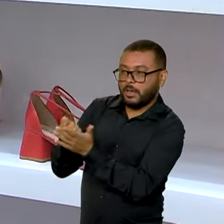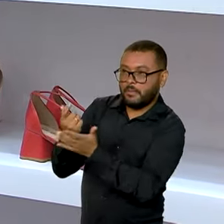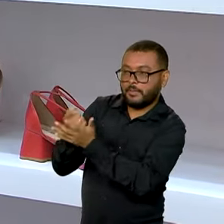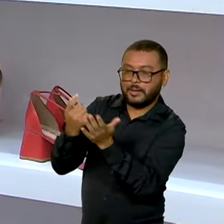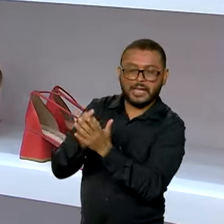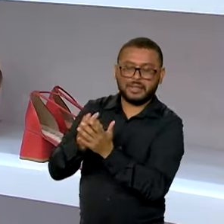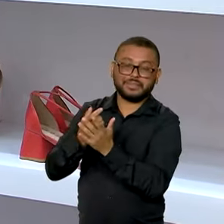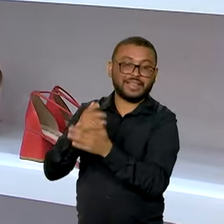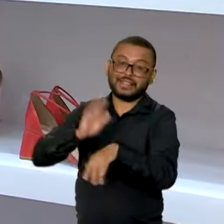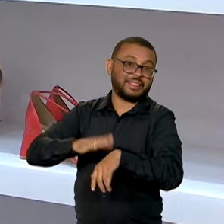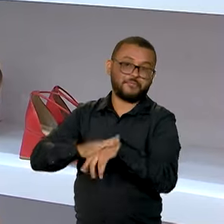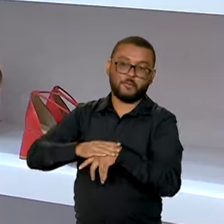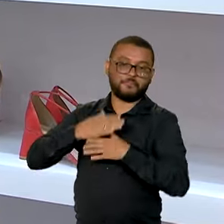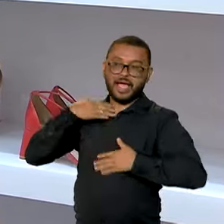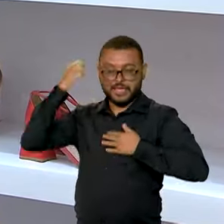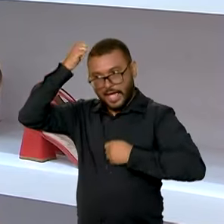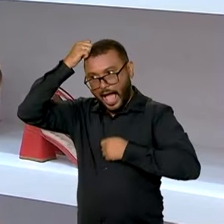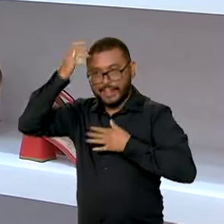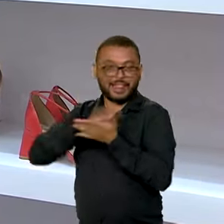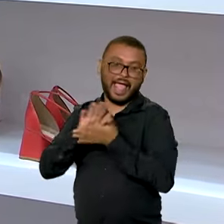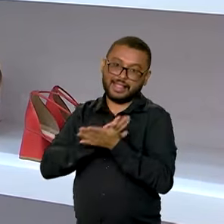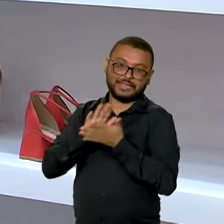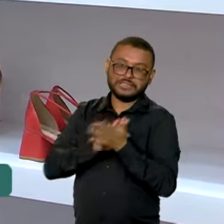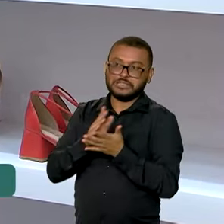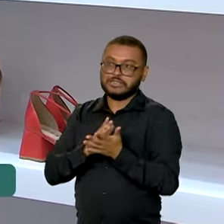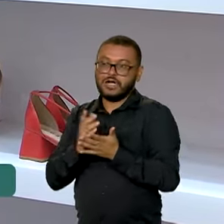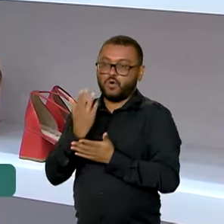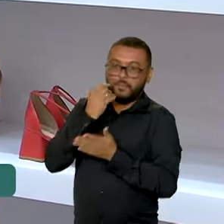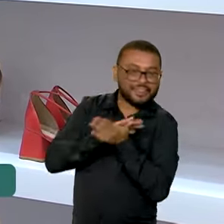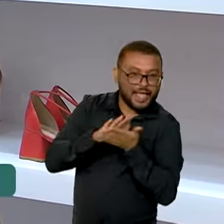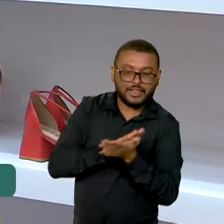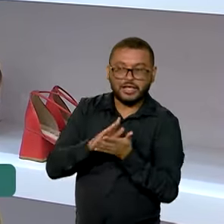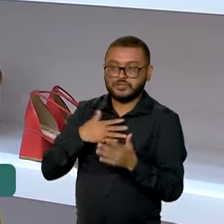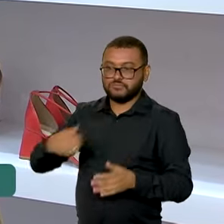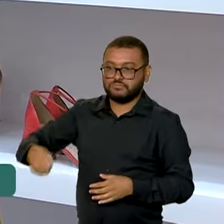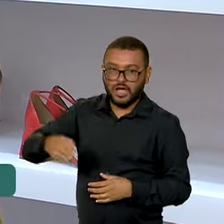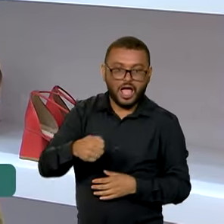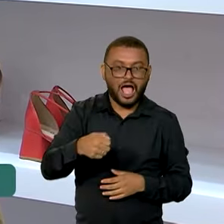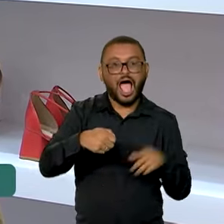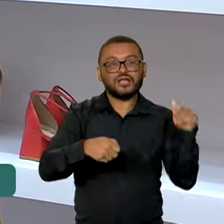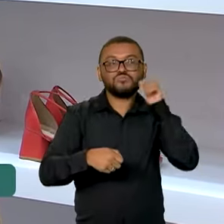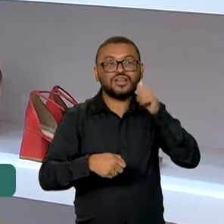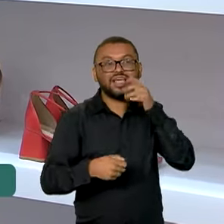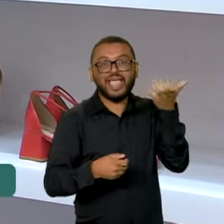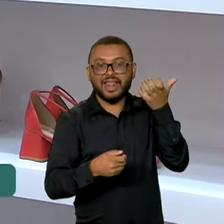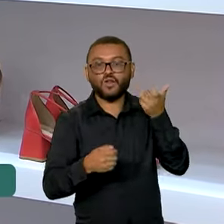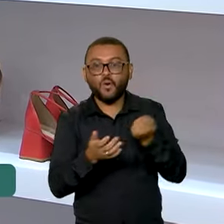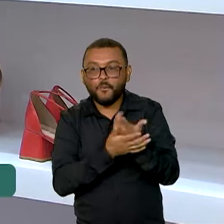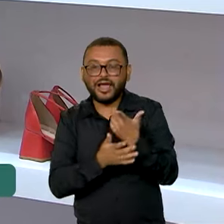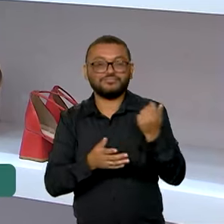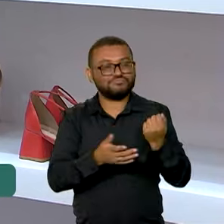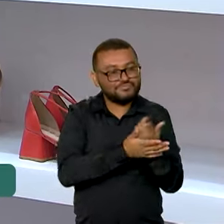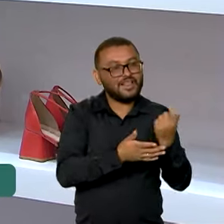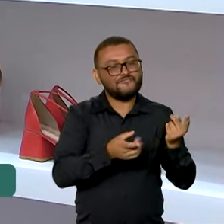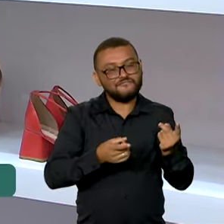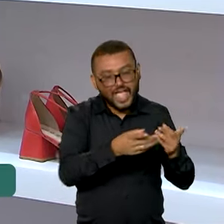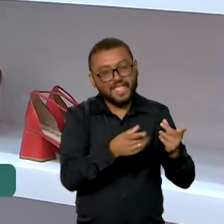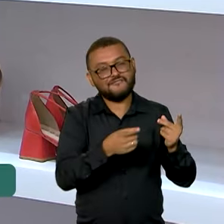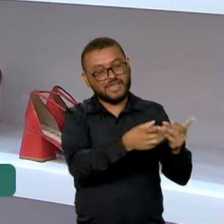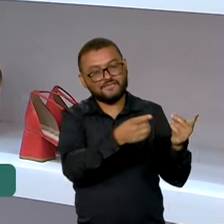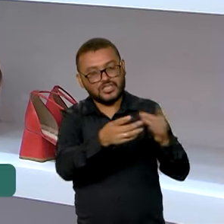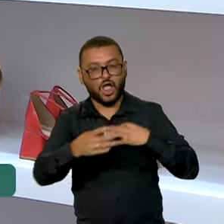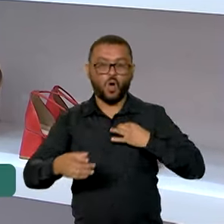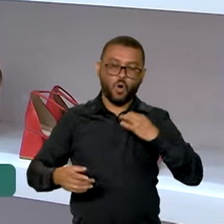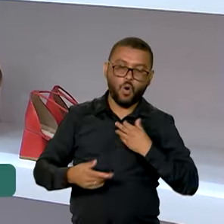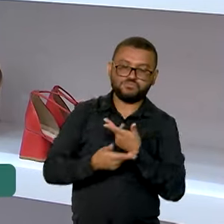nem de tomar banho, nem comer, nada. No outro dia chegava com a mercadoria e as clientes já estavam me esperando. E aí vendia aquelas roupas e